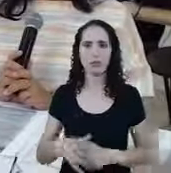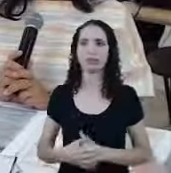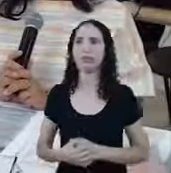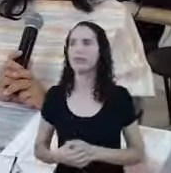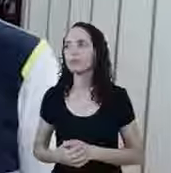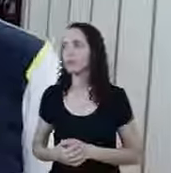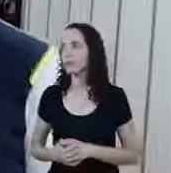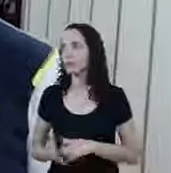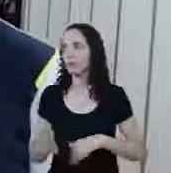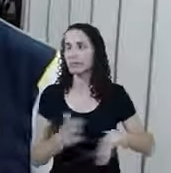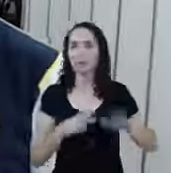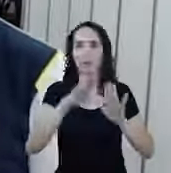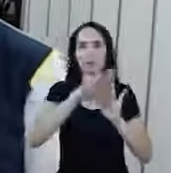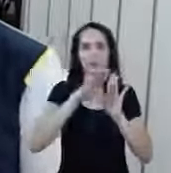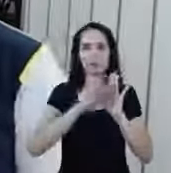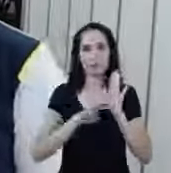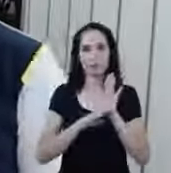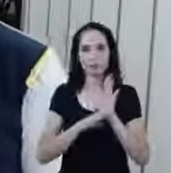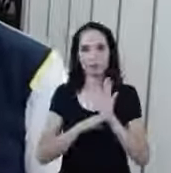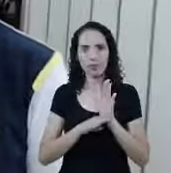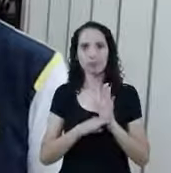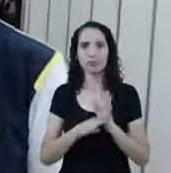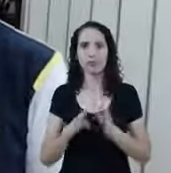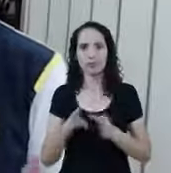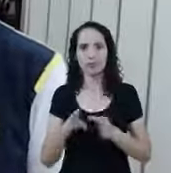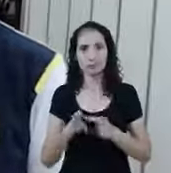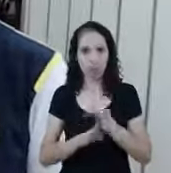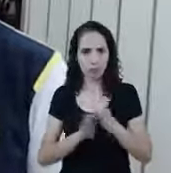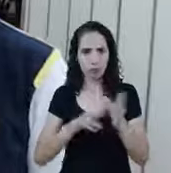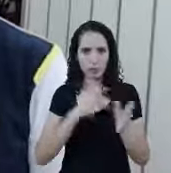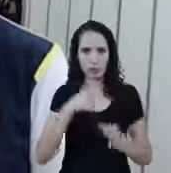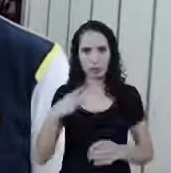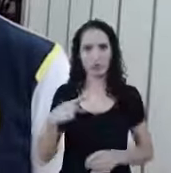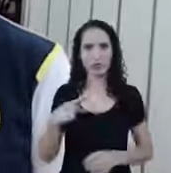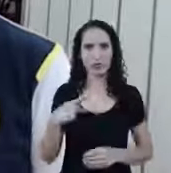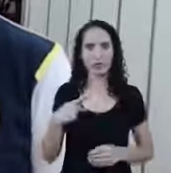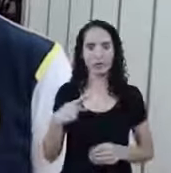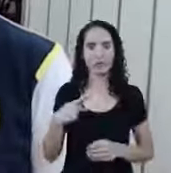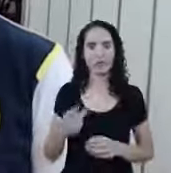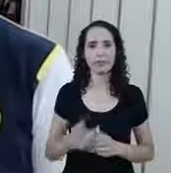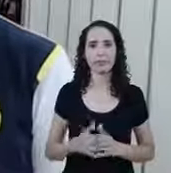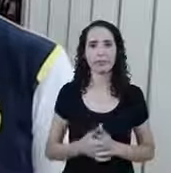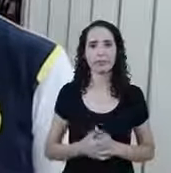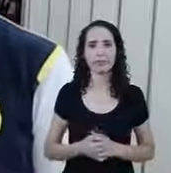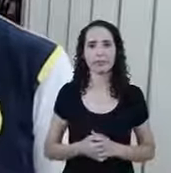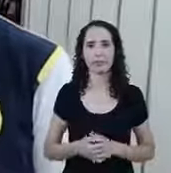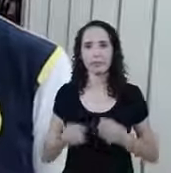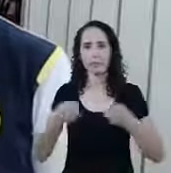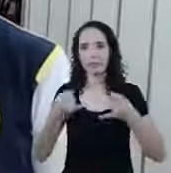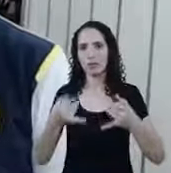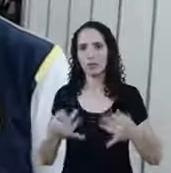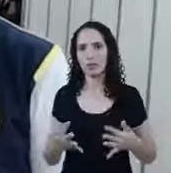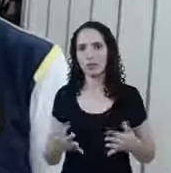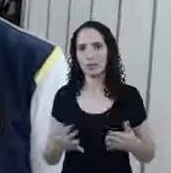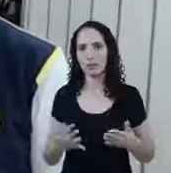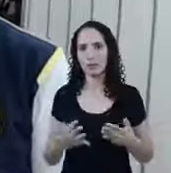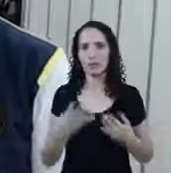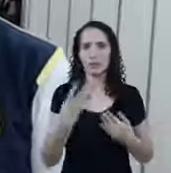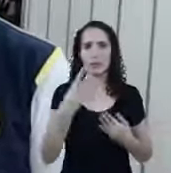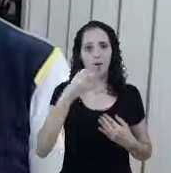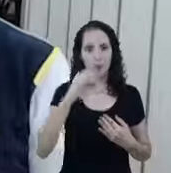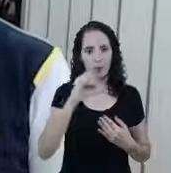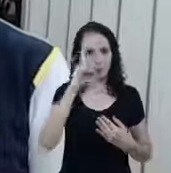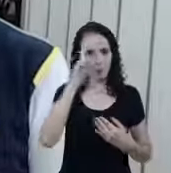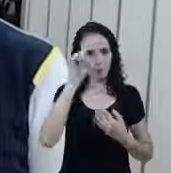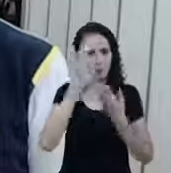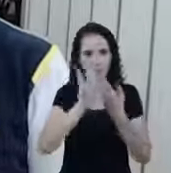Com o programa do Conselho de Pastores Nós não podemos deixar de abordar De que a quarentena foi estendida Para o